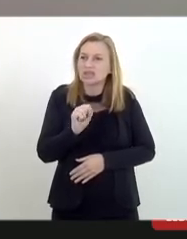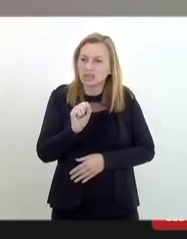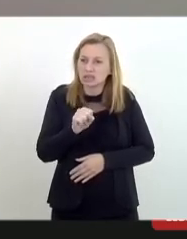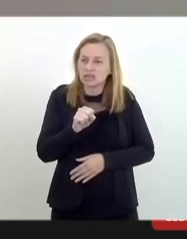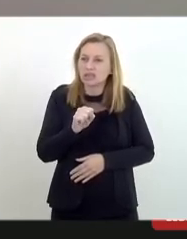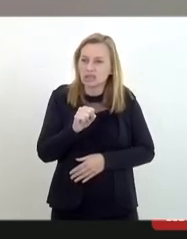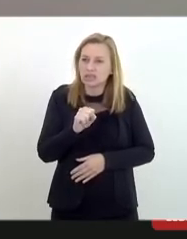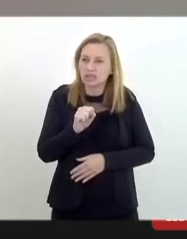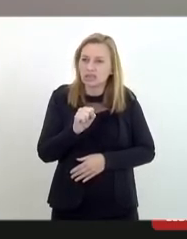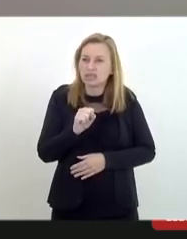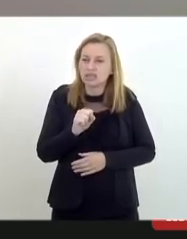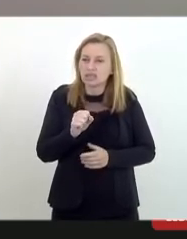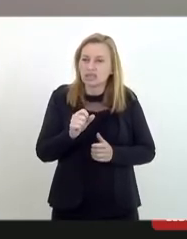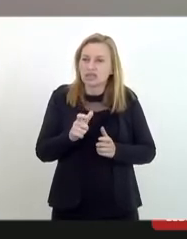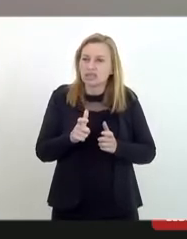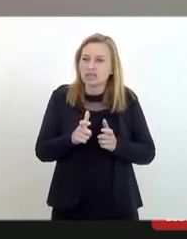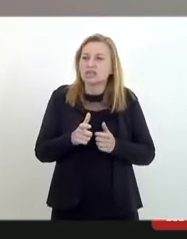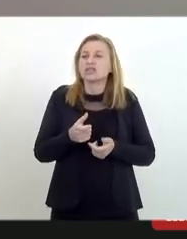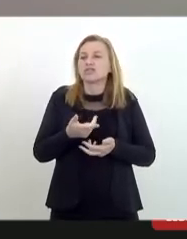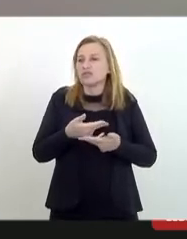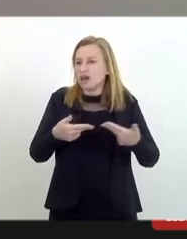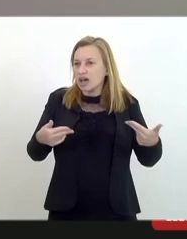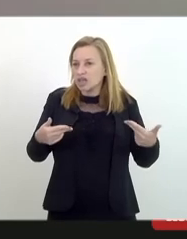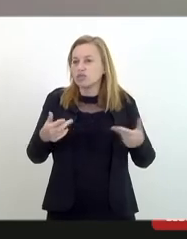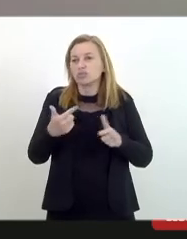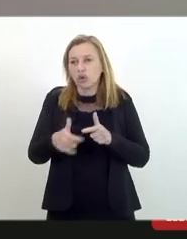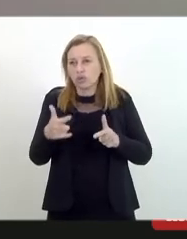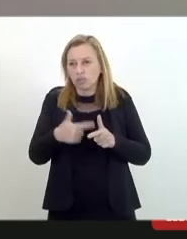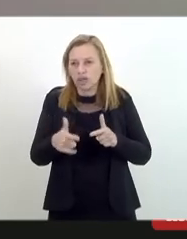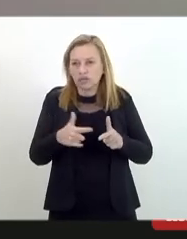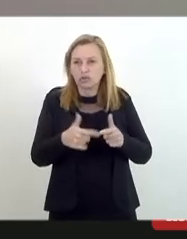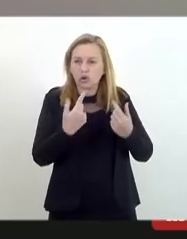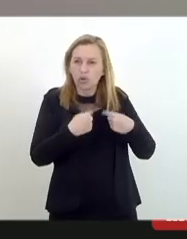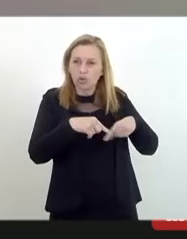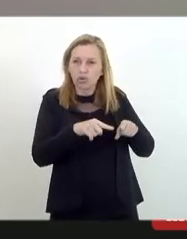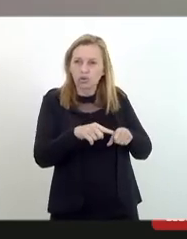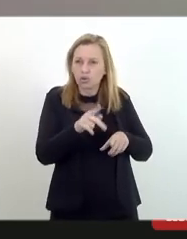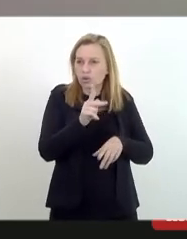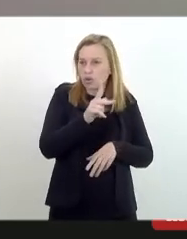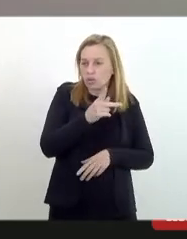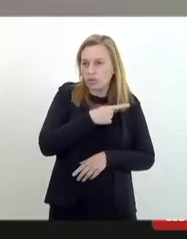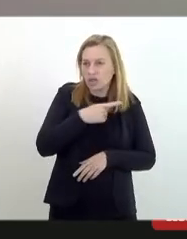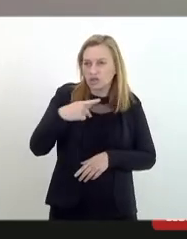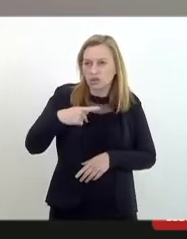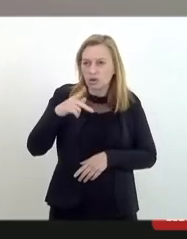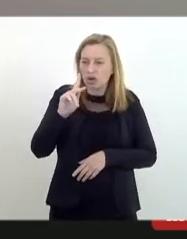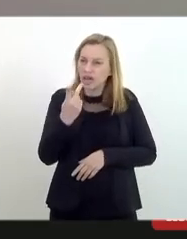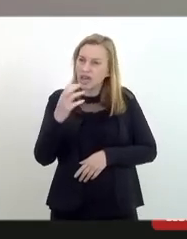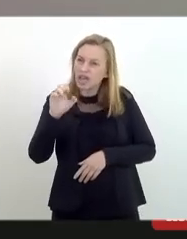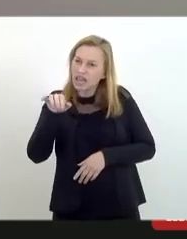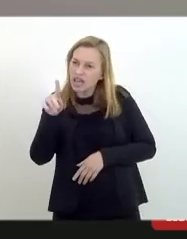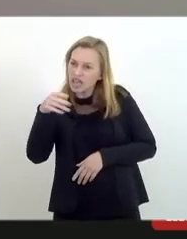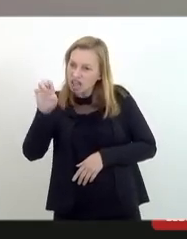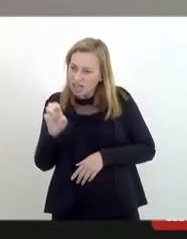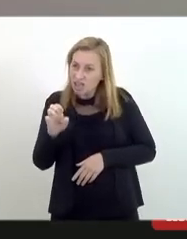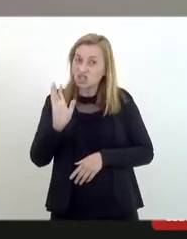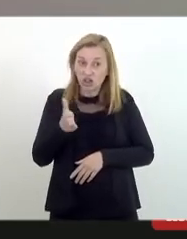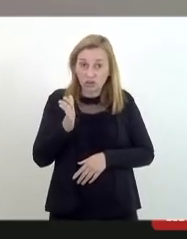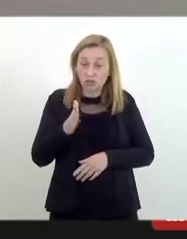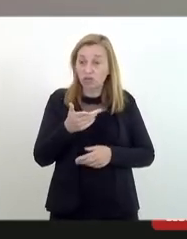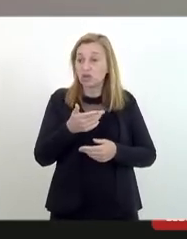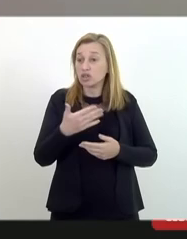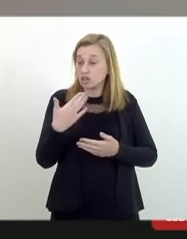claro existem crimes contra outras religiosidades sim contra o pastor Henrique eu já fui chamado algumas vezes com ataques